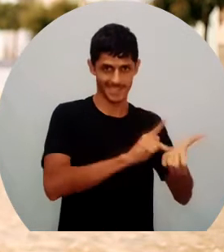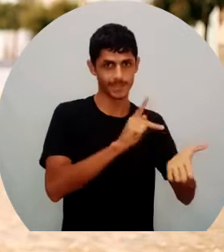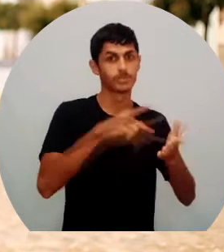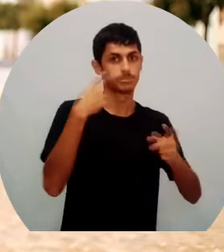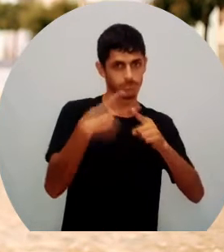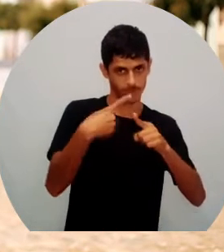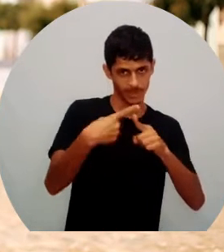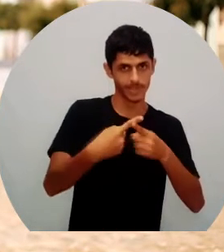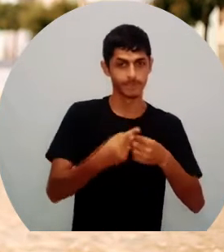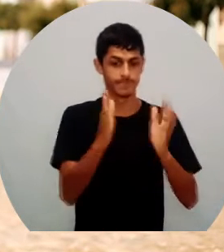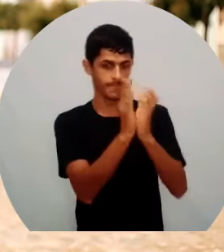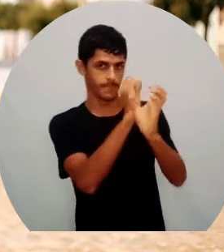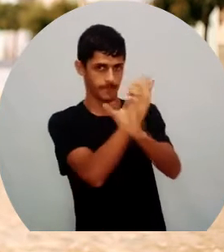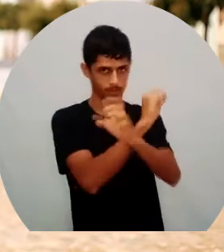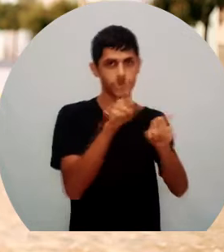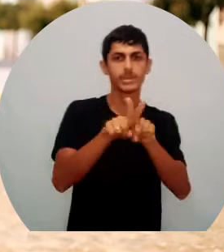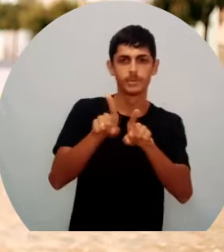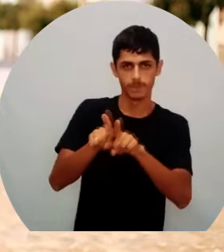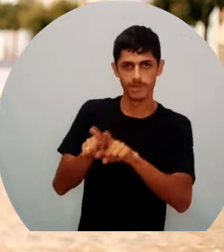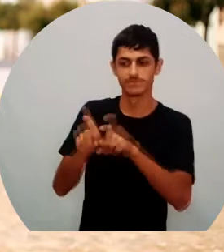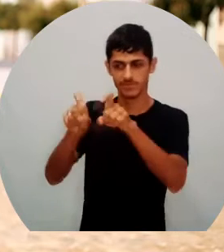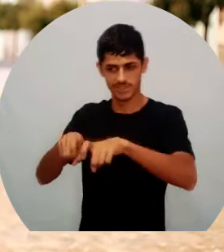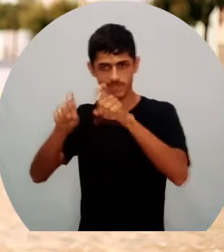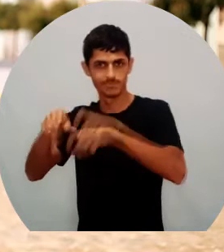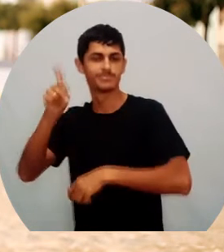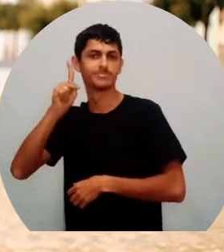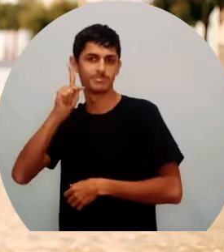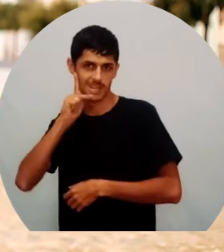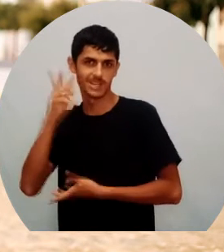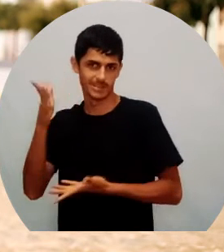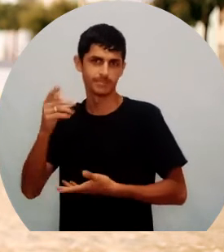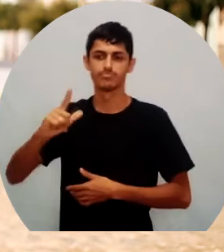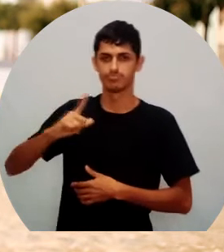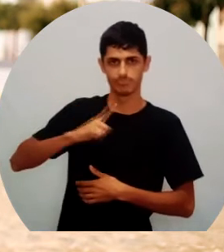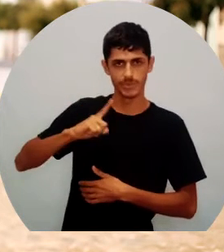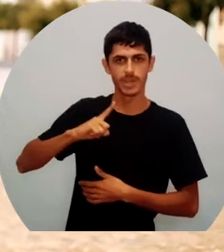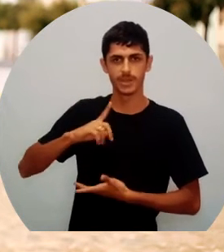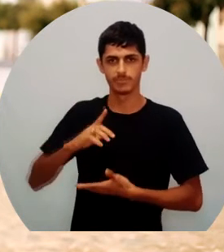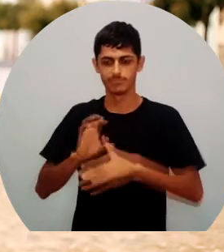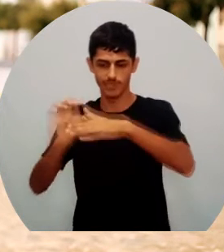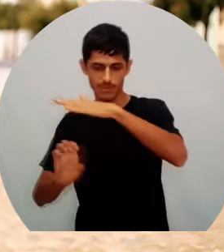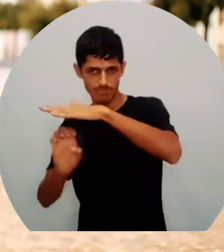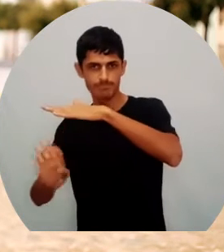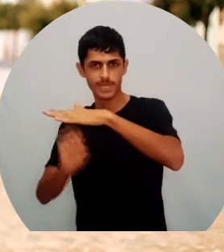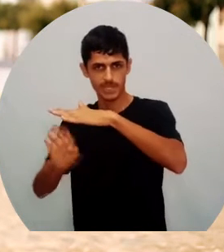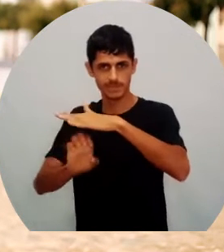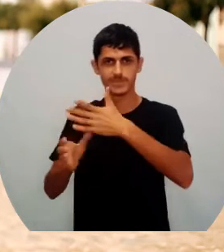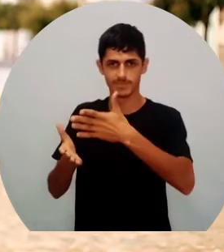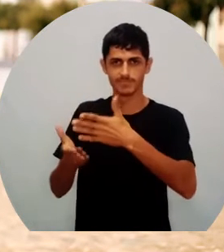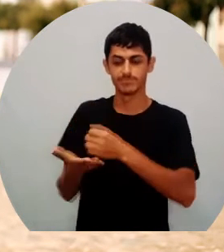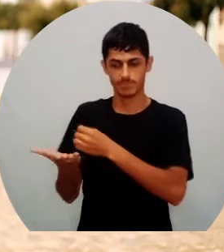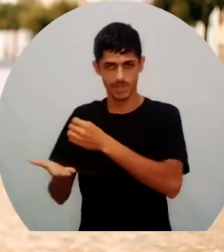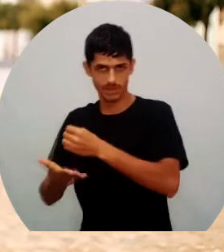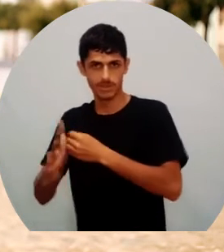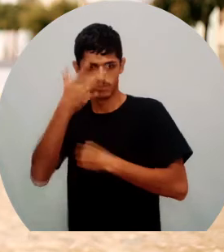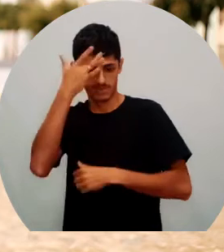né? O que se trabalha aqui é na confecção. Várias facções existem aqui na nossa vida, né? E também